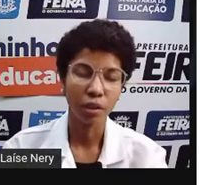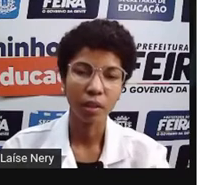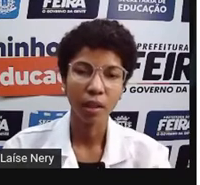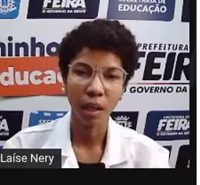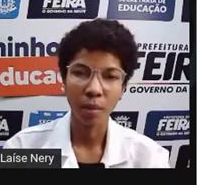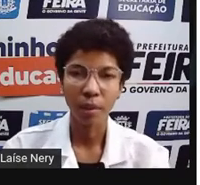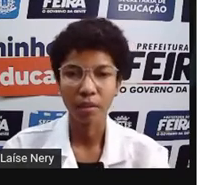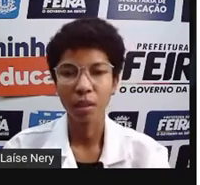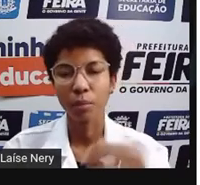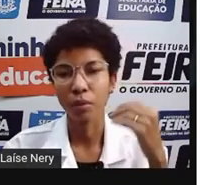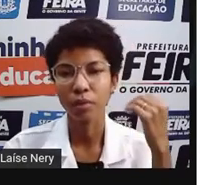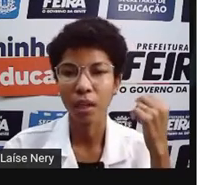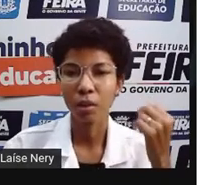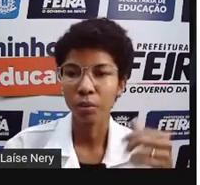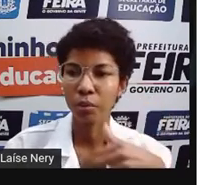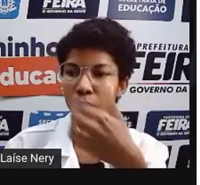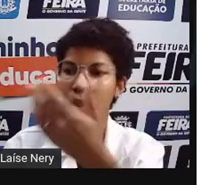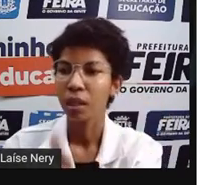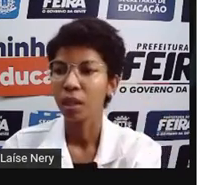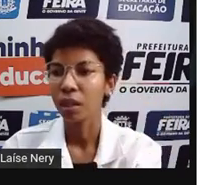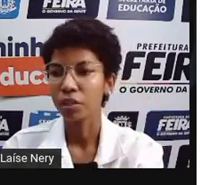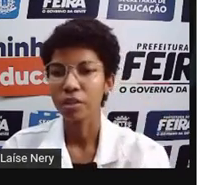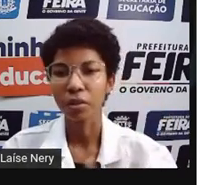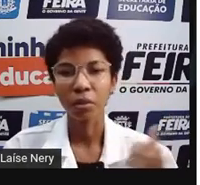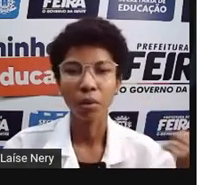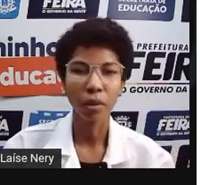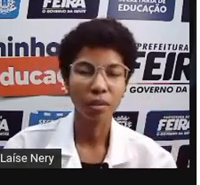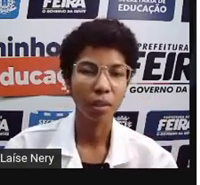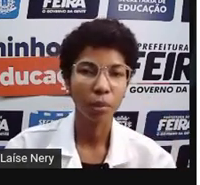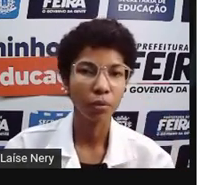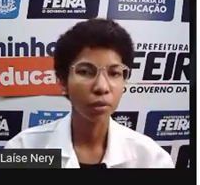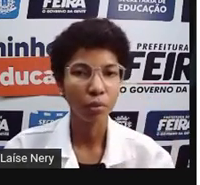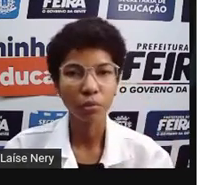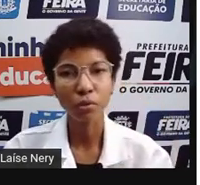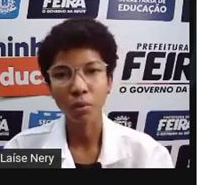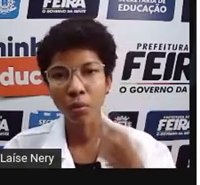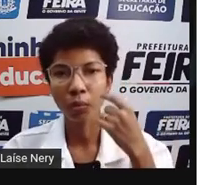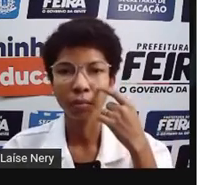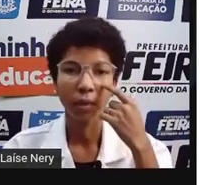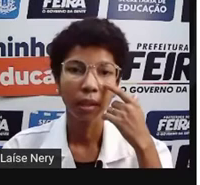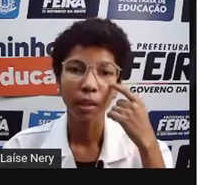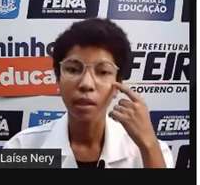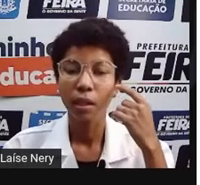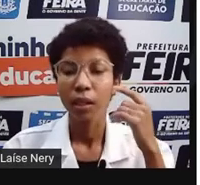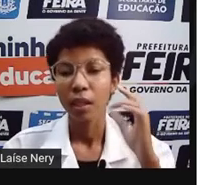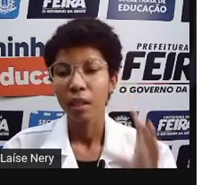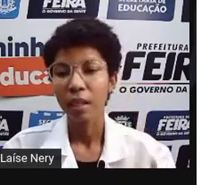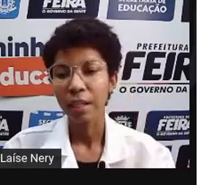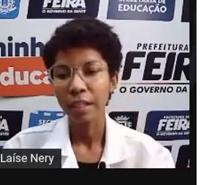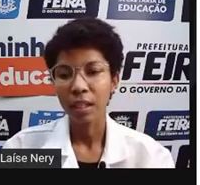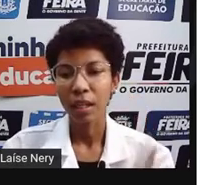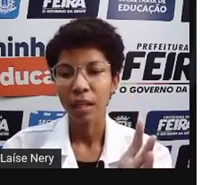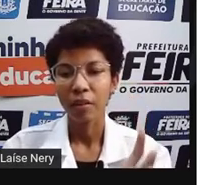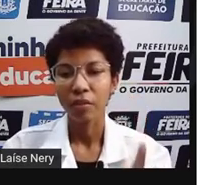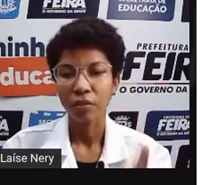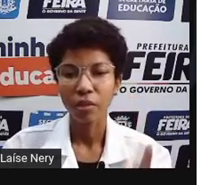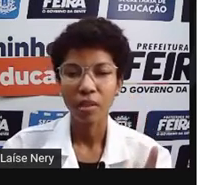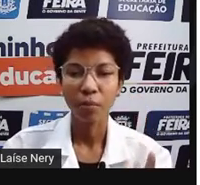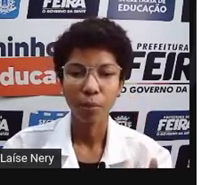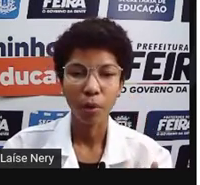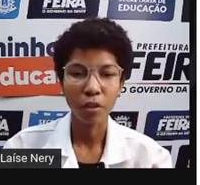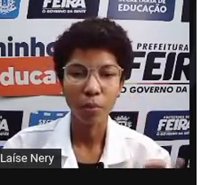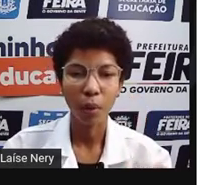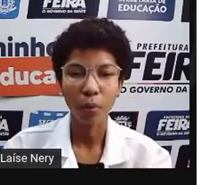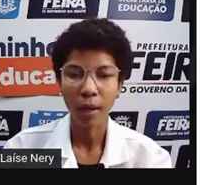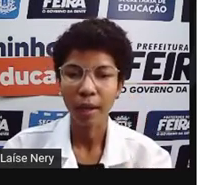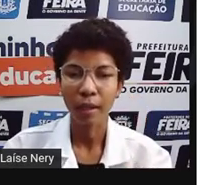energia térmica, se ele produz calor, energia sonora, se ele produz algum som. E aí, você